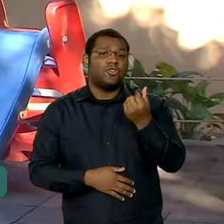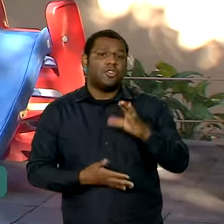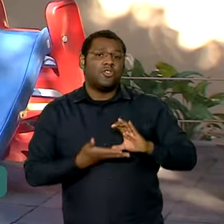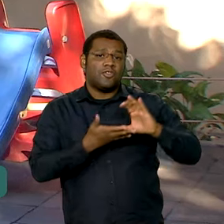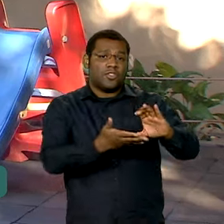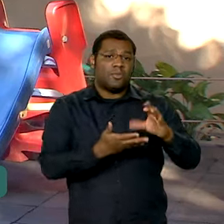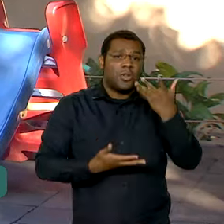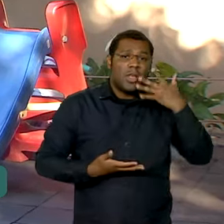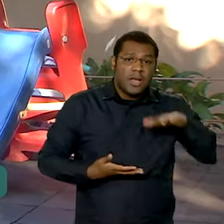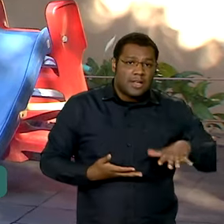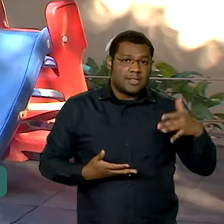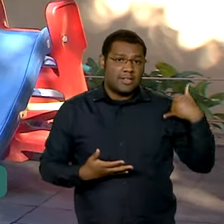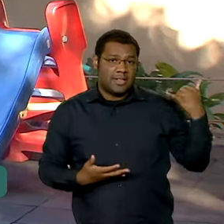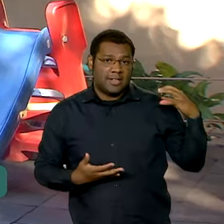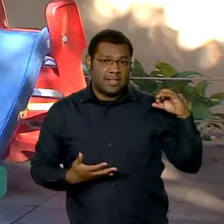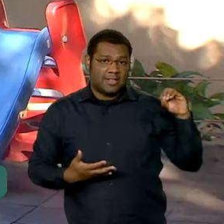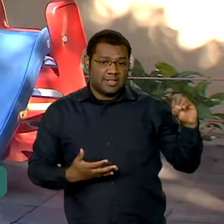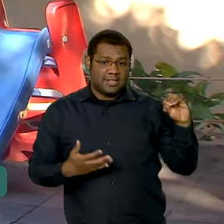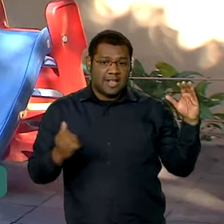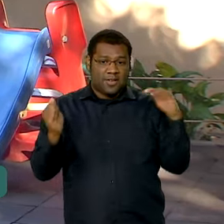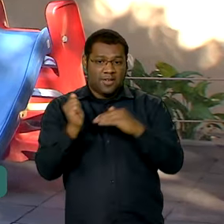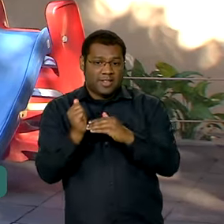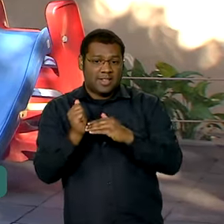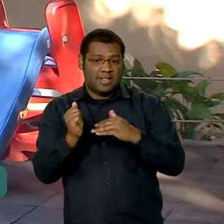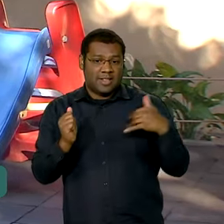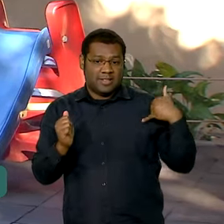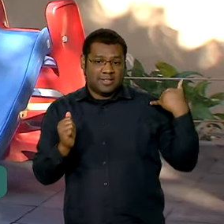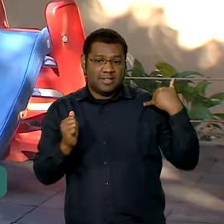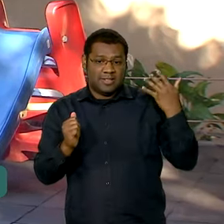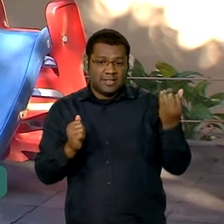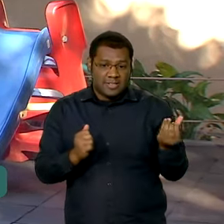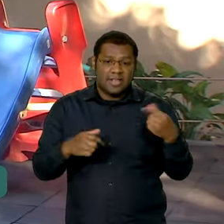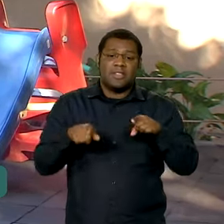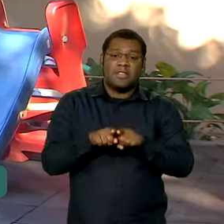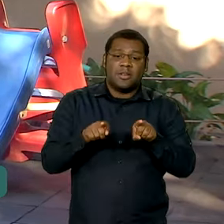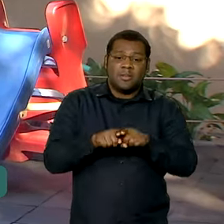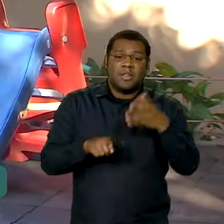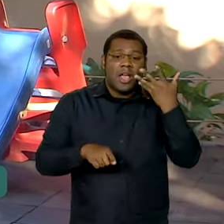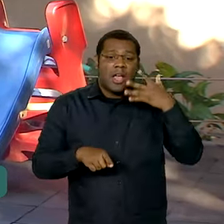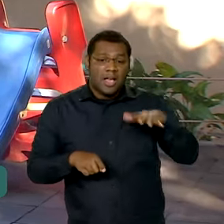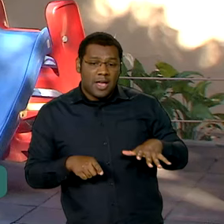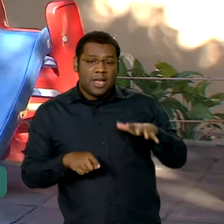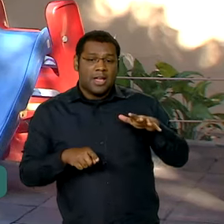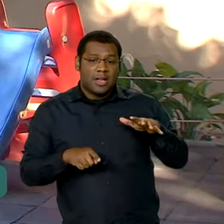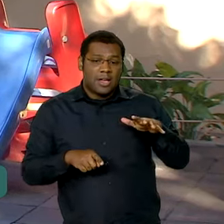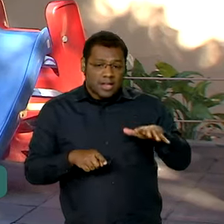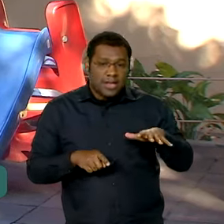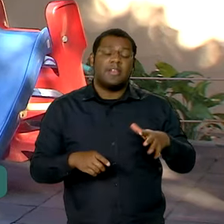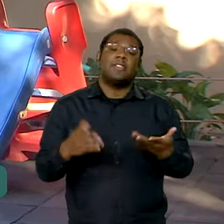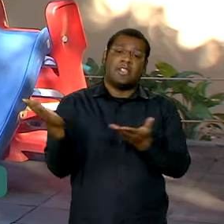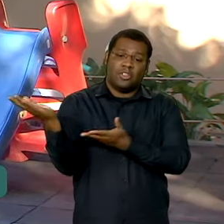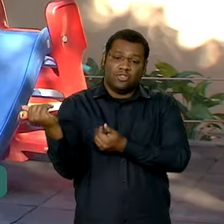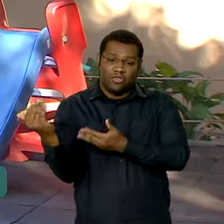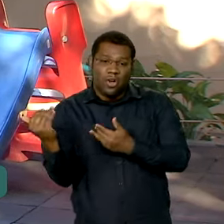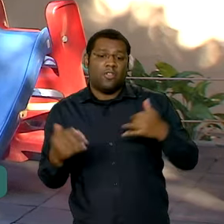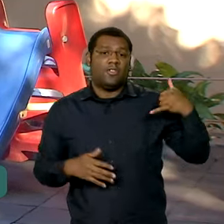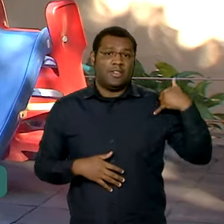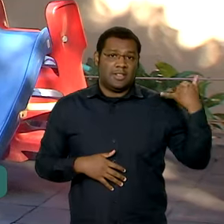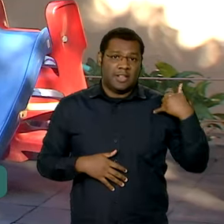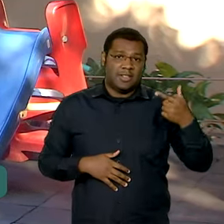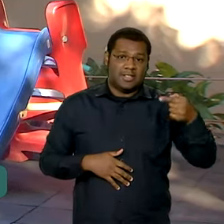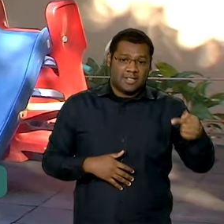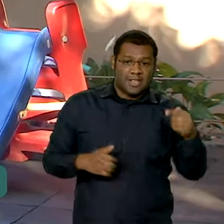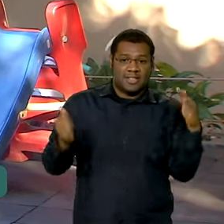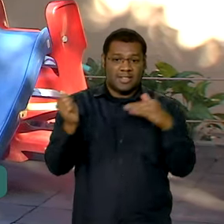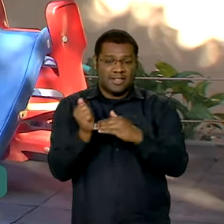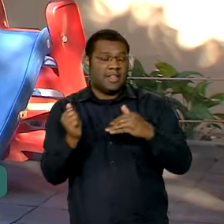primeira infância e para crianças e adolescentes entre 7 e 18 anos incompletos. O valor pago a este